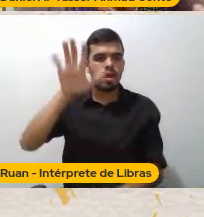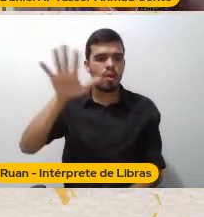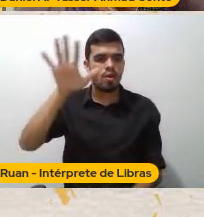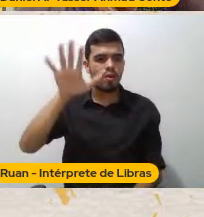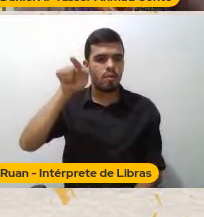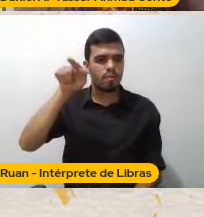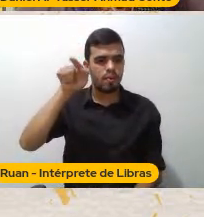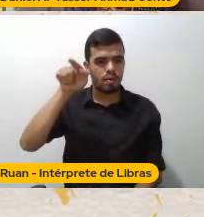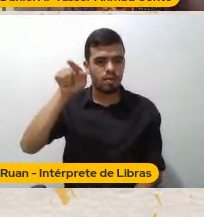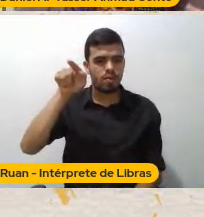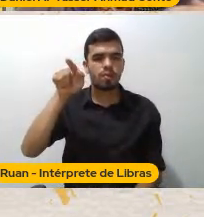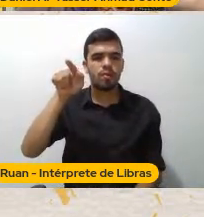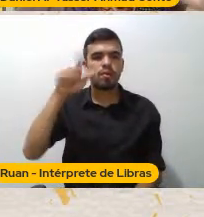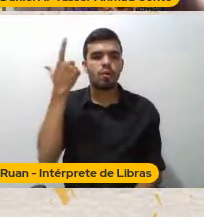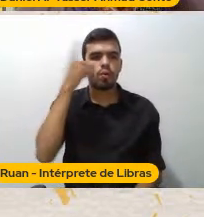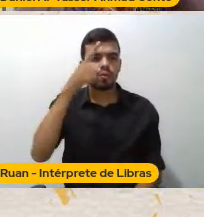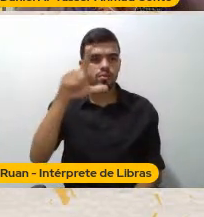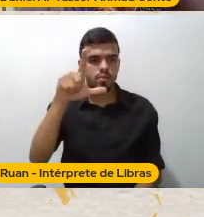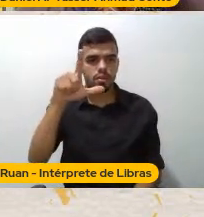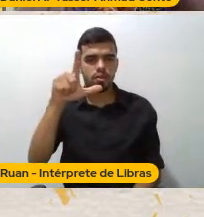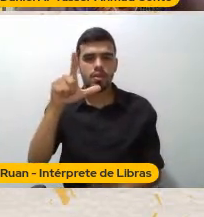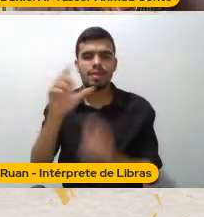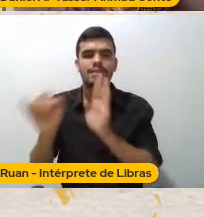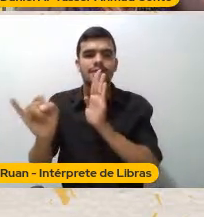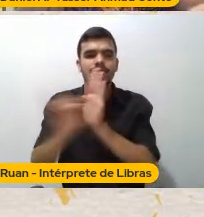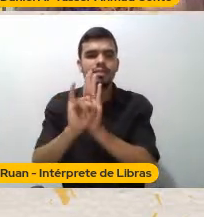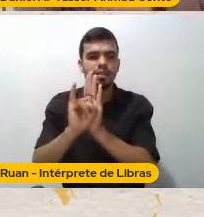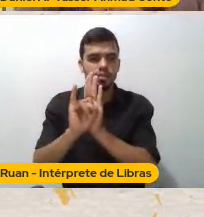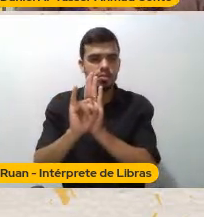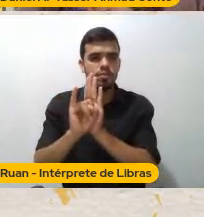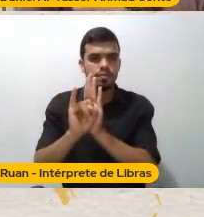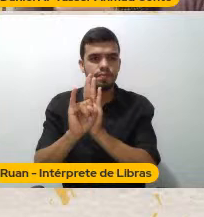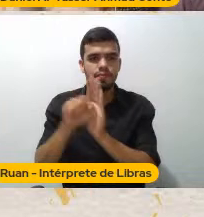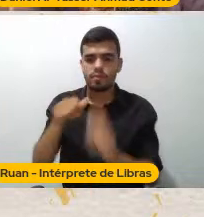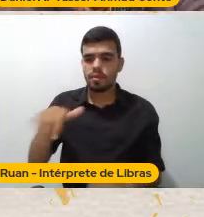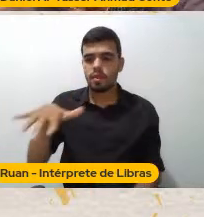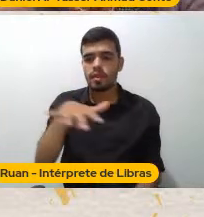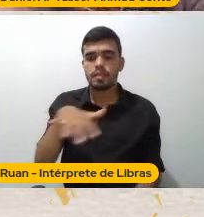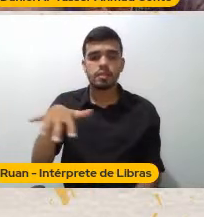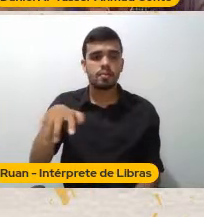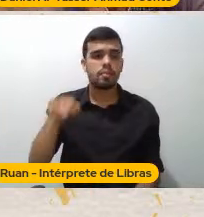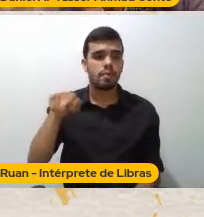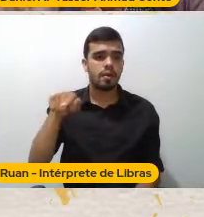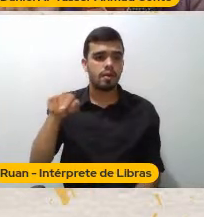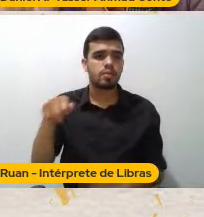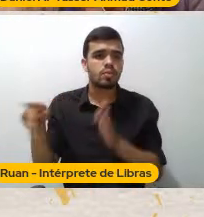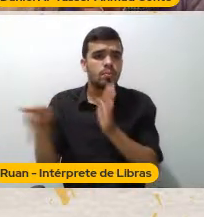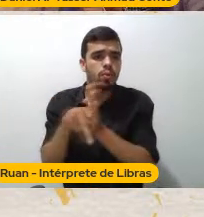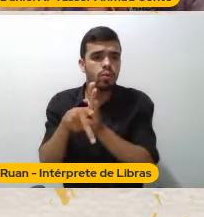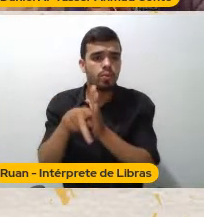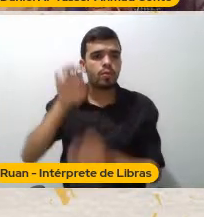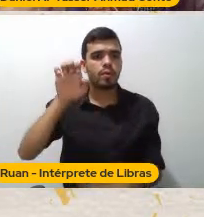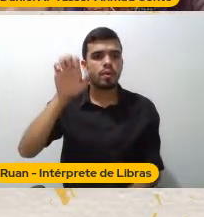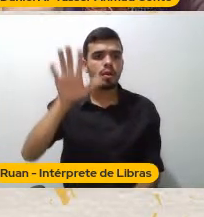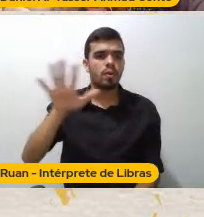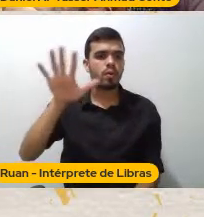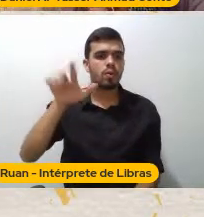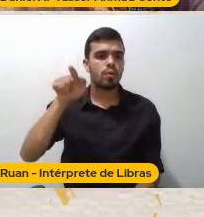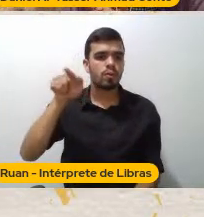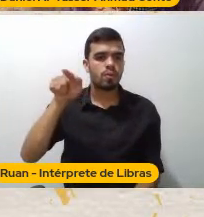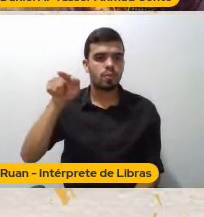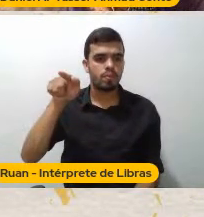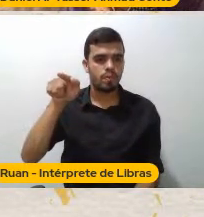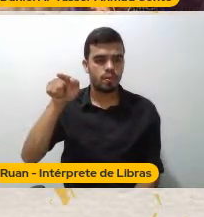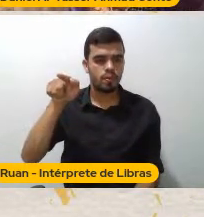identidade Própria E a um espaço E esse espaço O Europeu Ele vai se Constituir Como um espaço